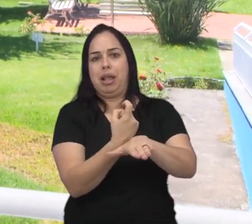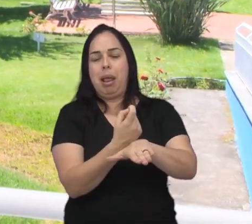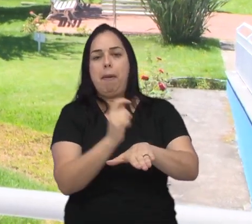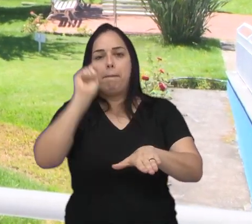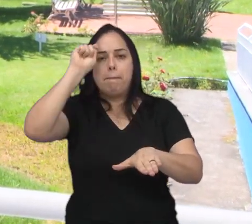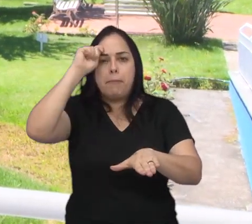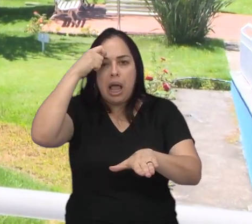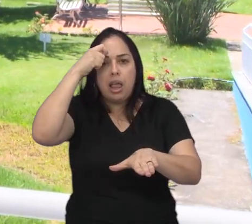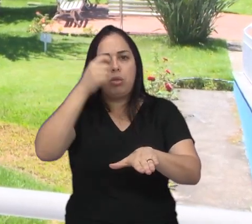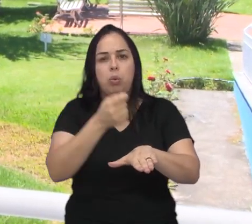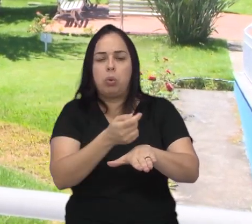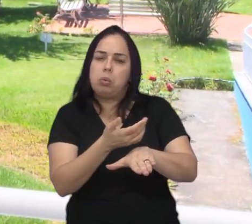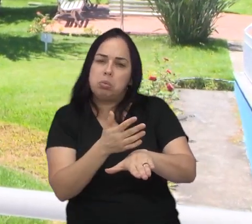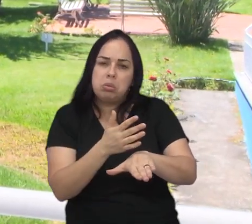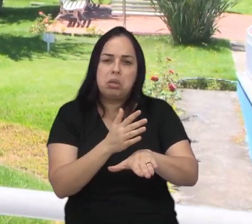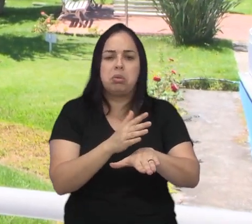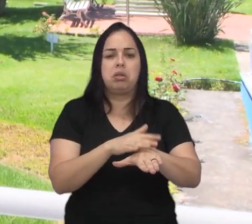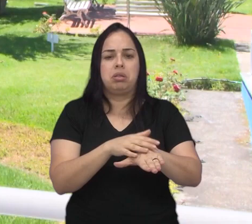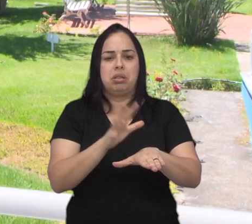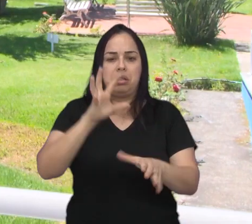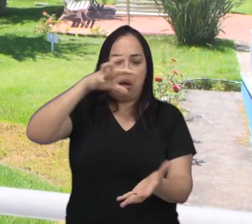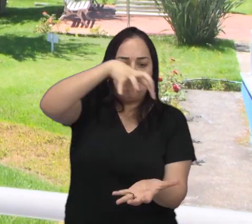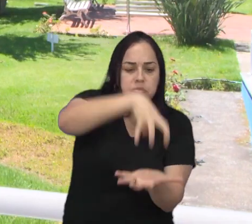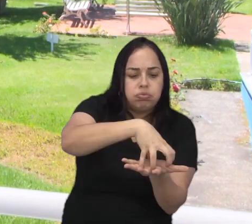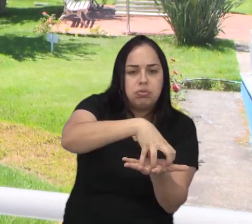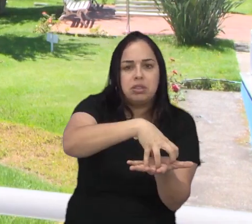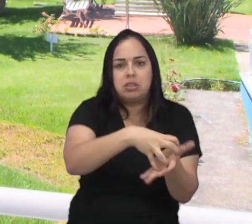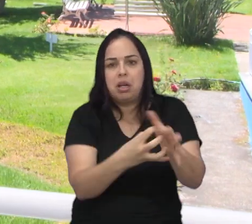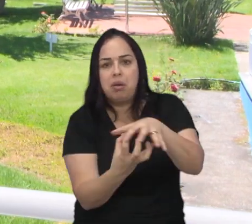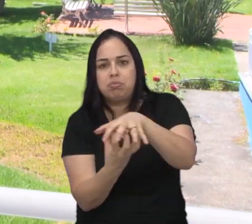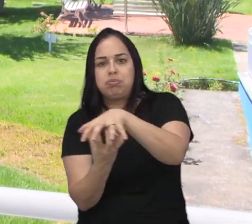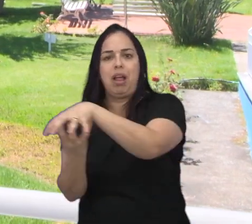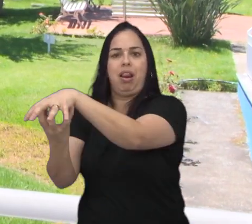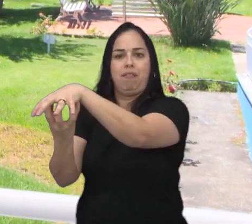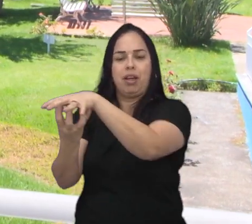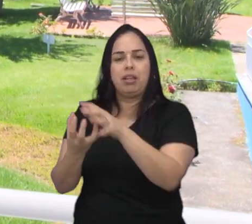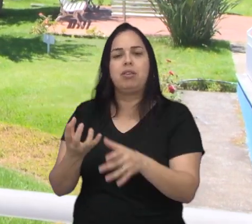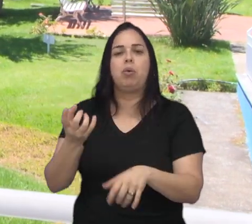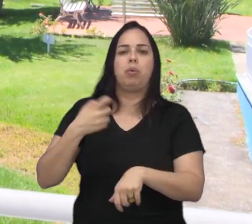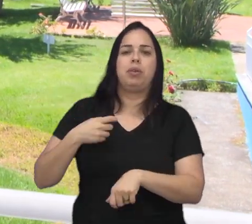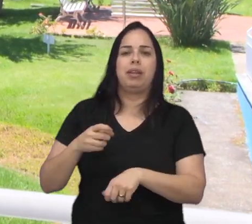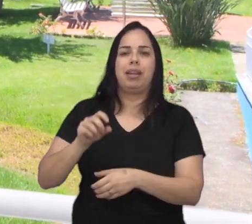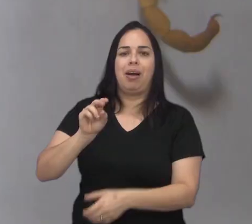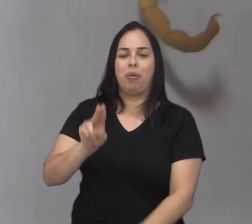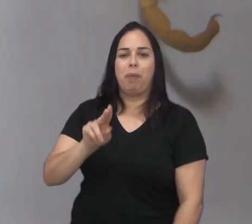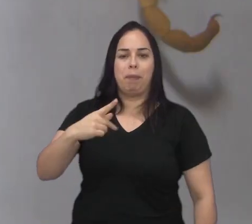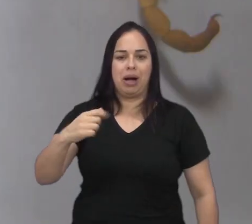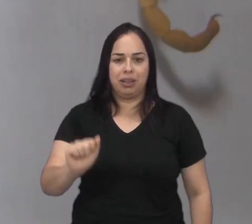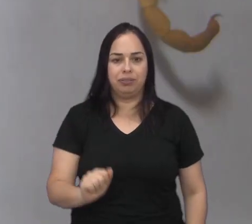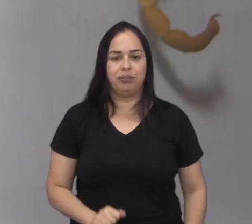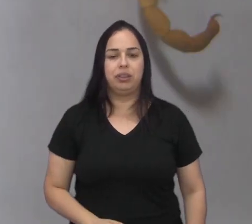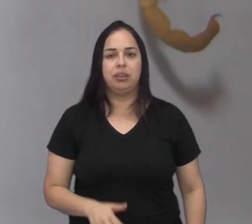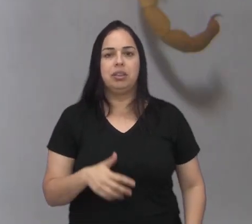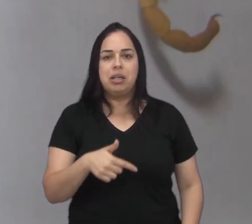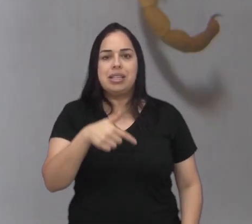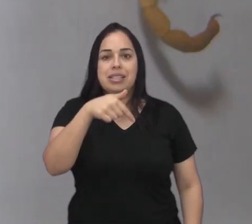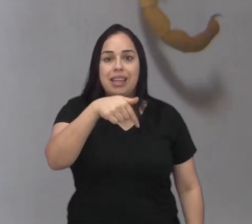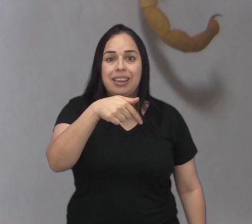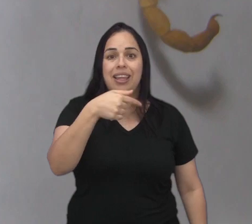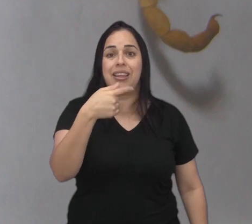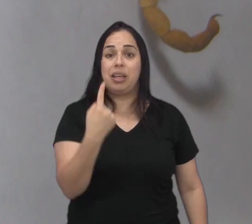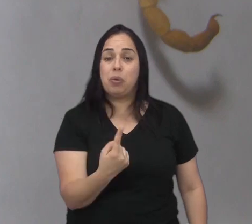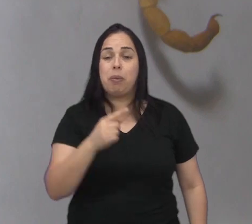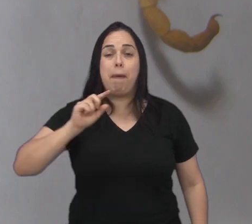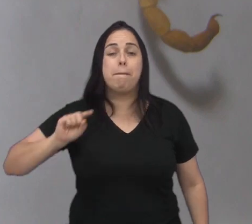Porque ele era pretinho, um pouco mais para lado do médio, coloquei num pote e levei até a UPA do bairro, que é onde eu moro. O Roges foi uma das quase